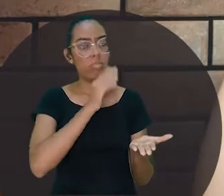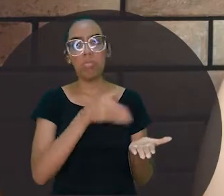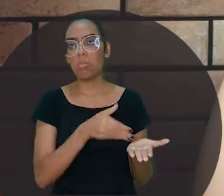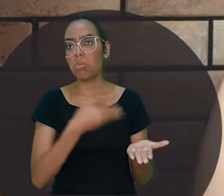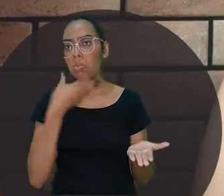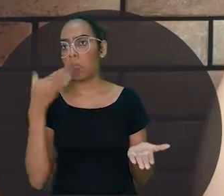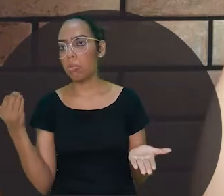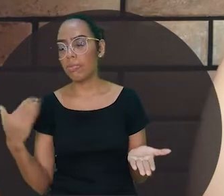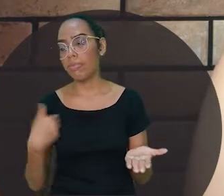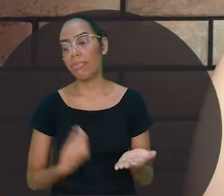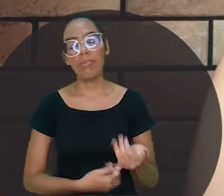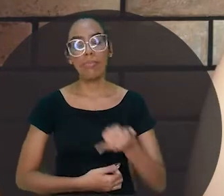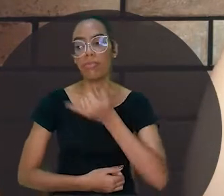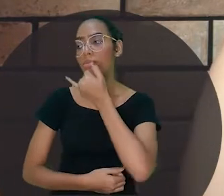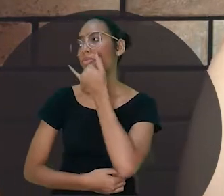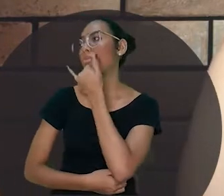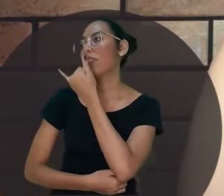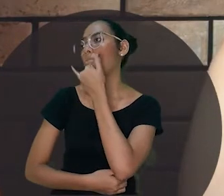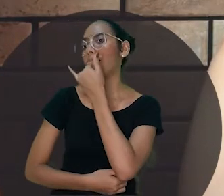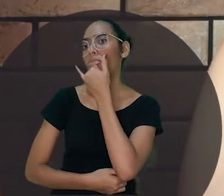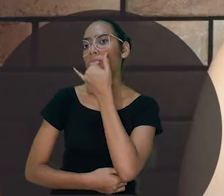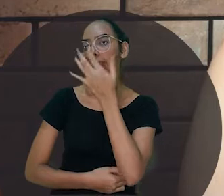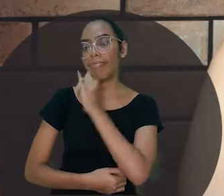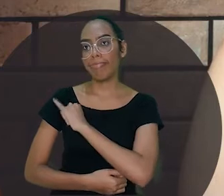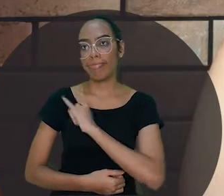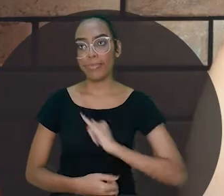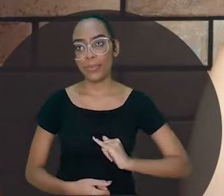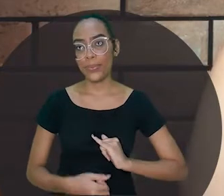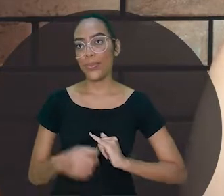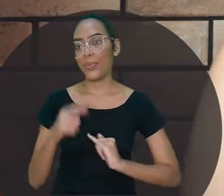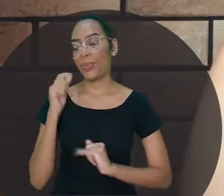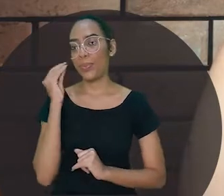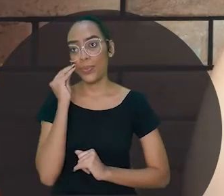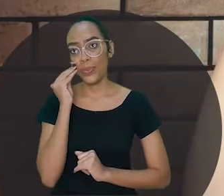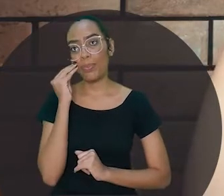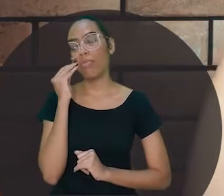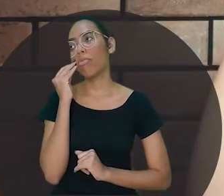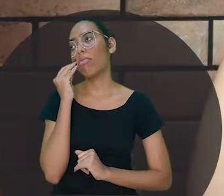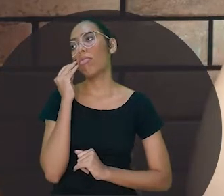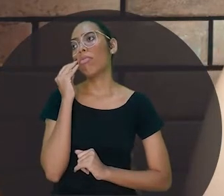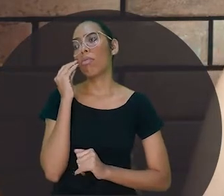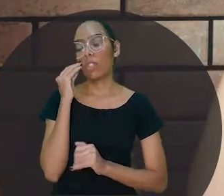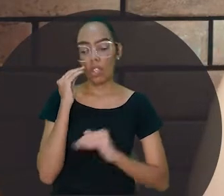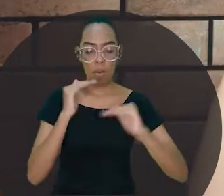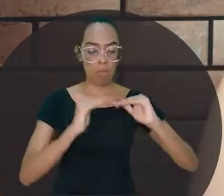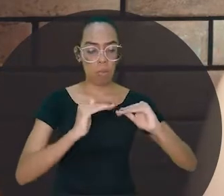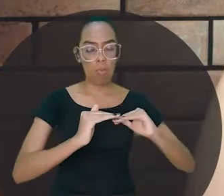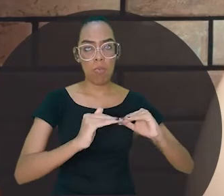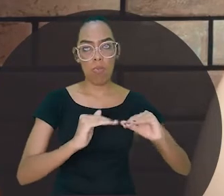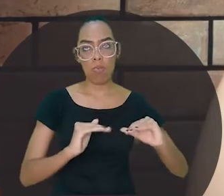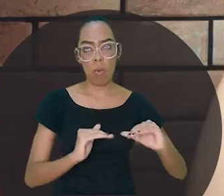tem nada? É. Você, imperador, eu fiz o melhor que eu pude. Eu